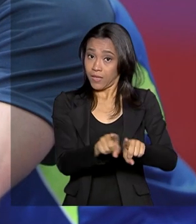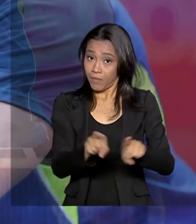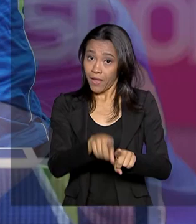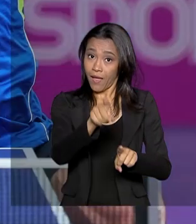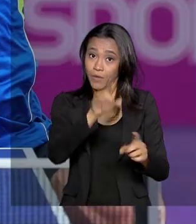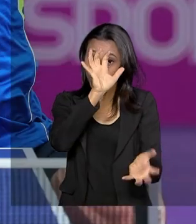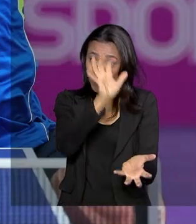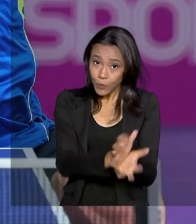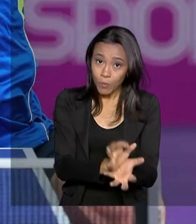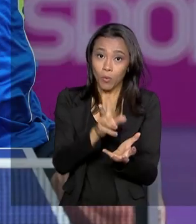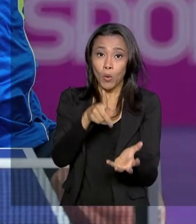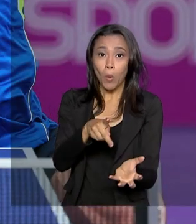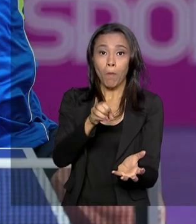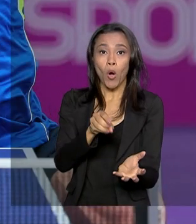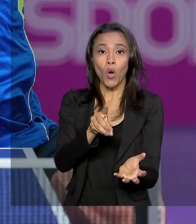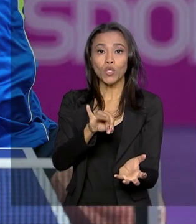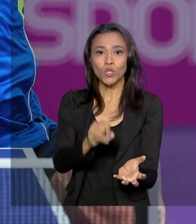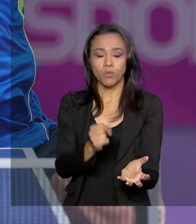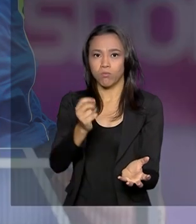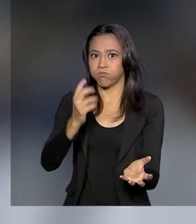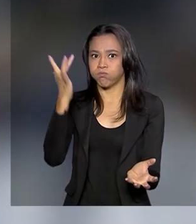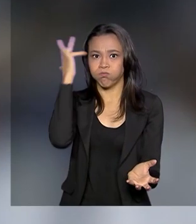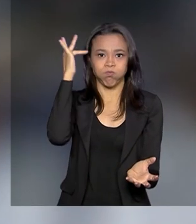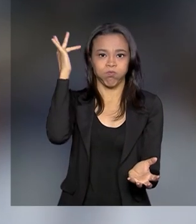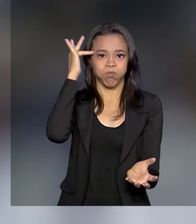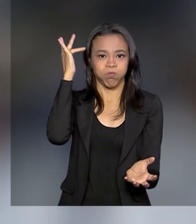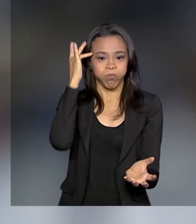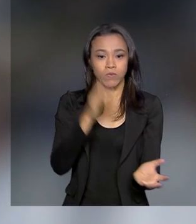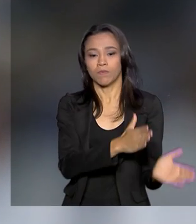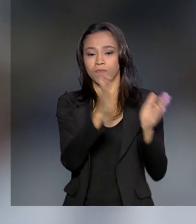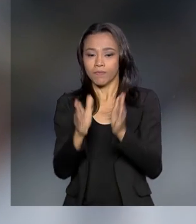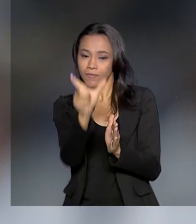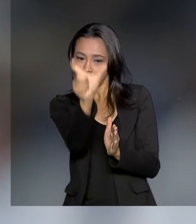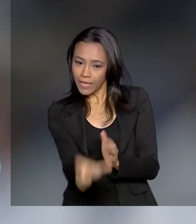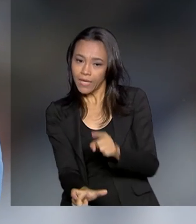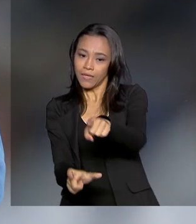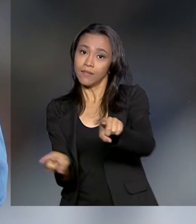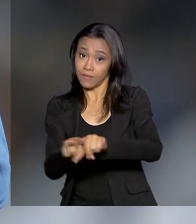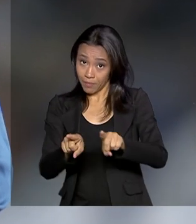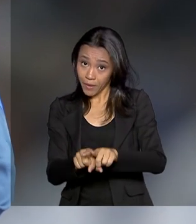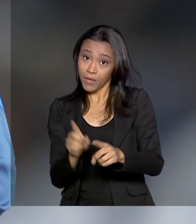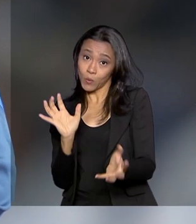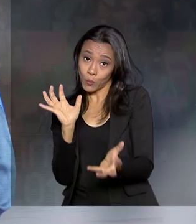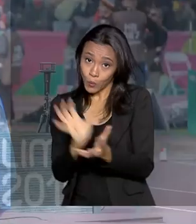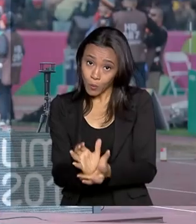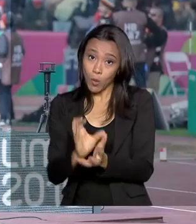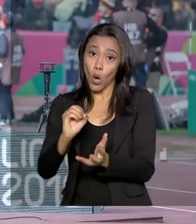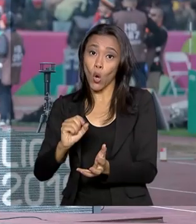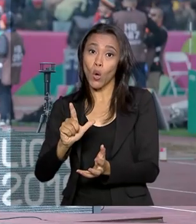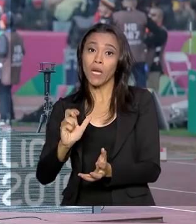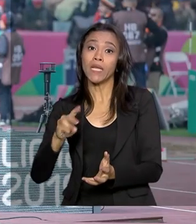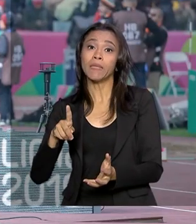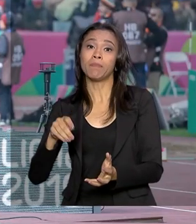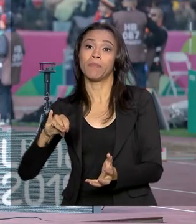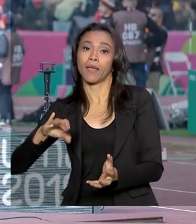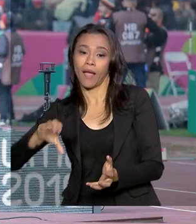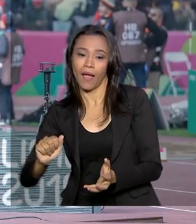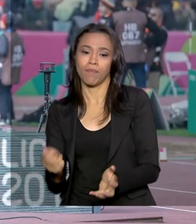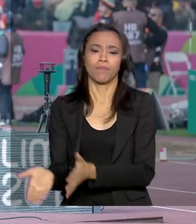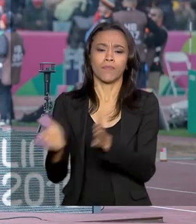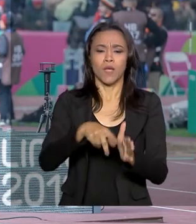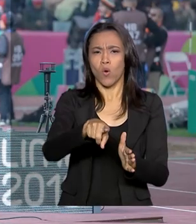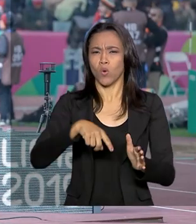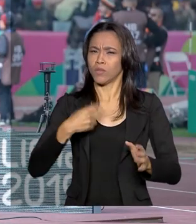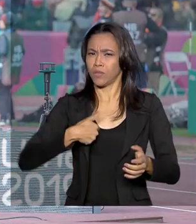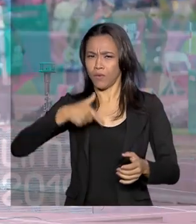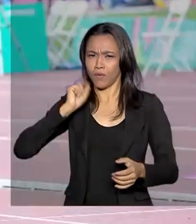da categoria pódio, a mais alta do programa, e Gustavo Tissuboi integra a categoria olímpica. E no atletismo, que teve